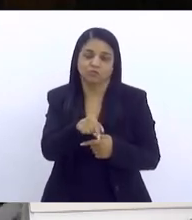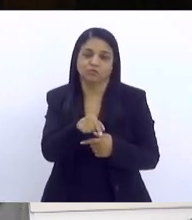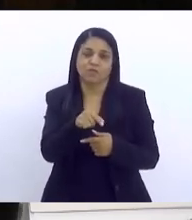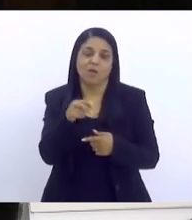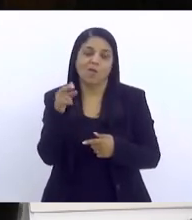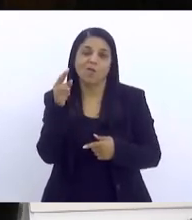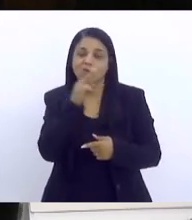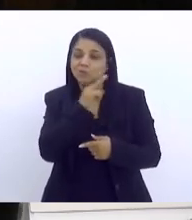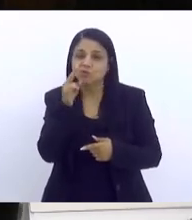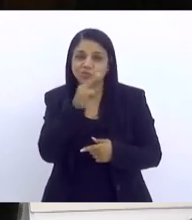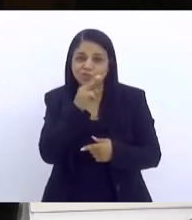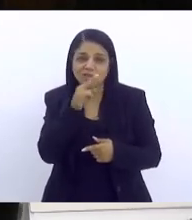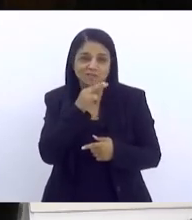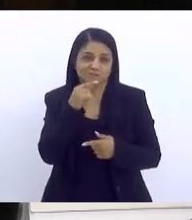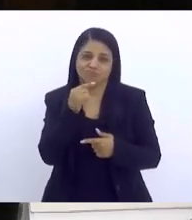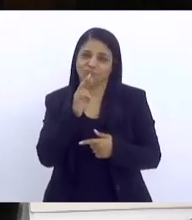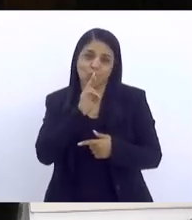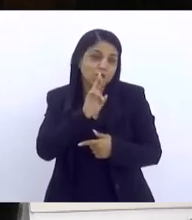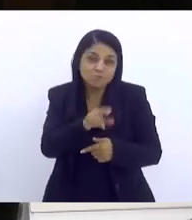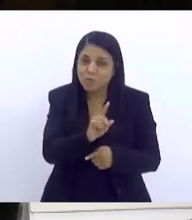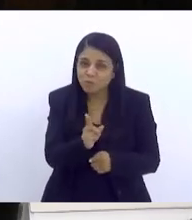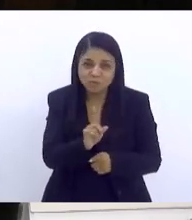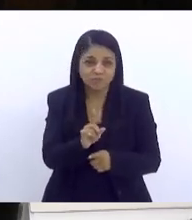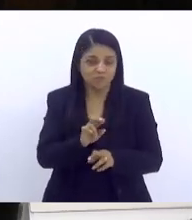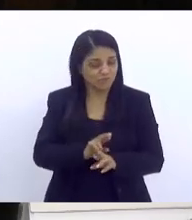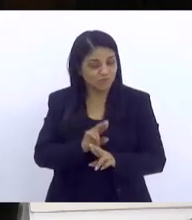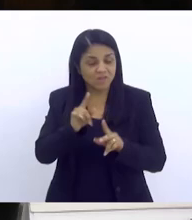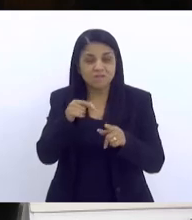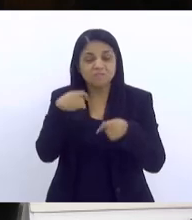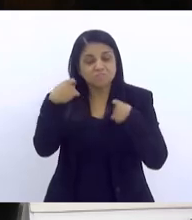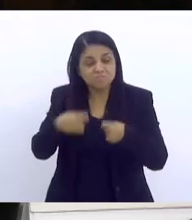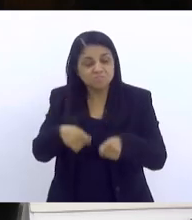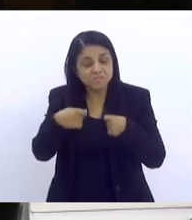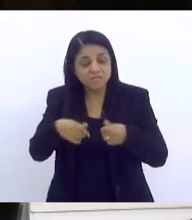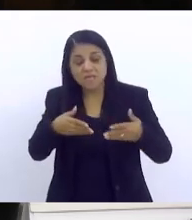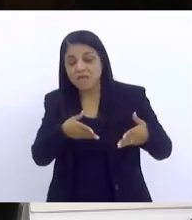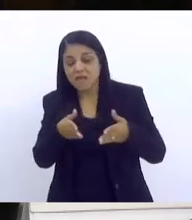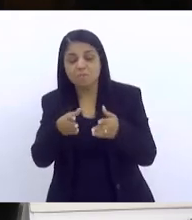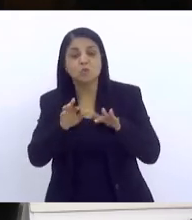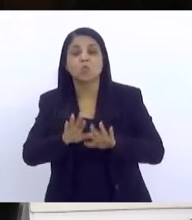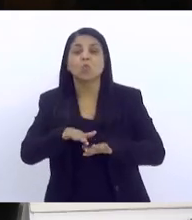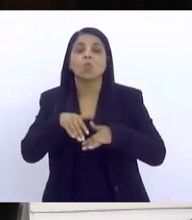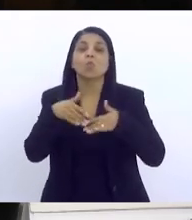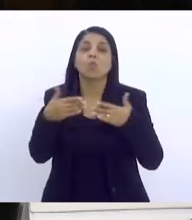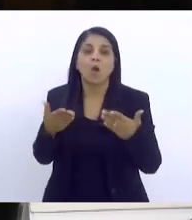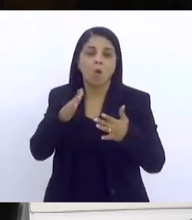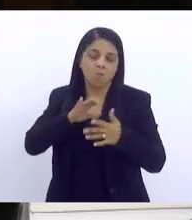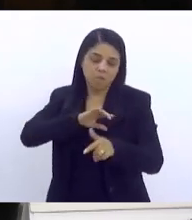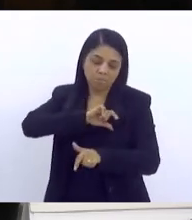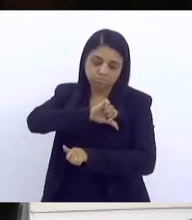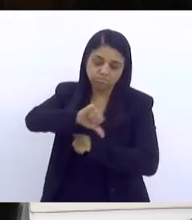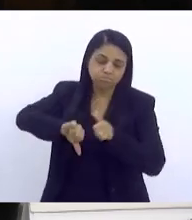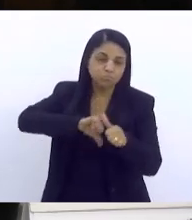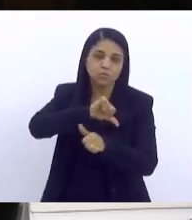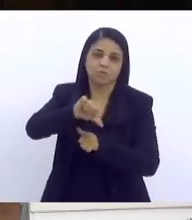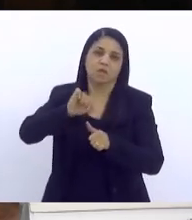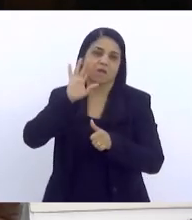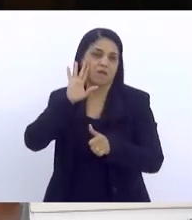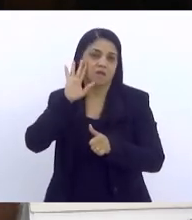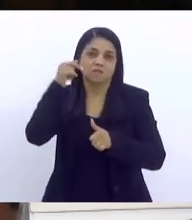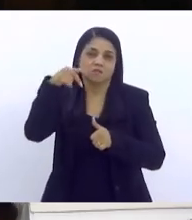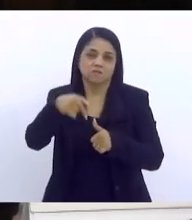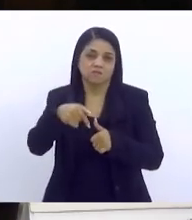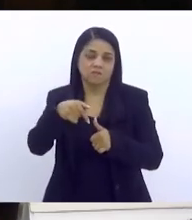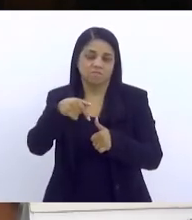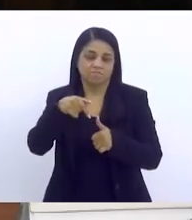pensando quais, coletivamente, quais serão os caminhos que a gente vai precisar trilhar para mudar essa realidade. A gente não vai